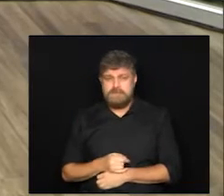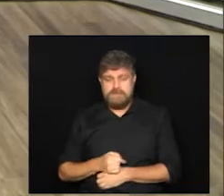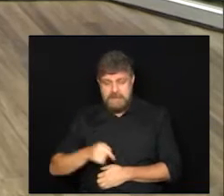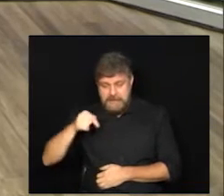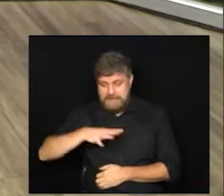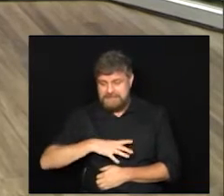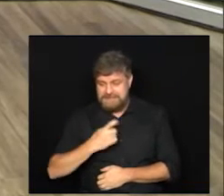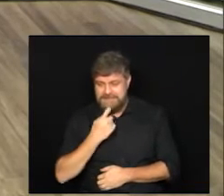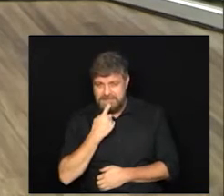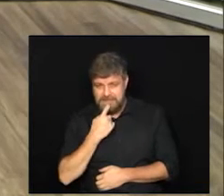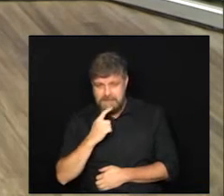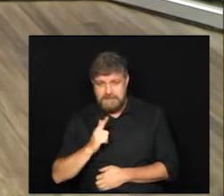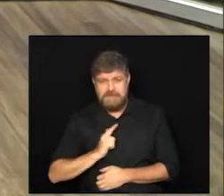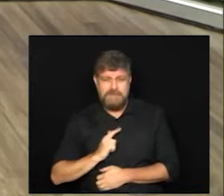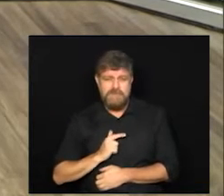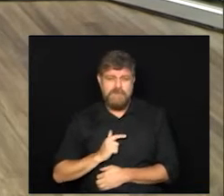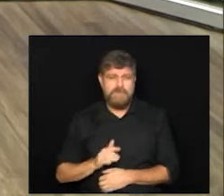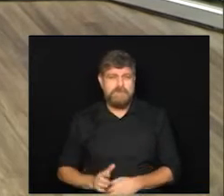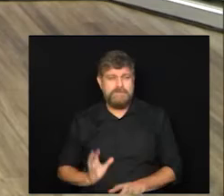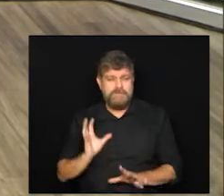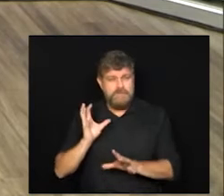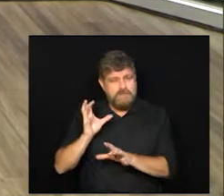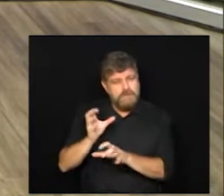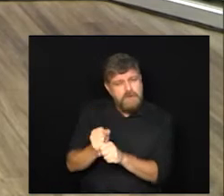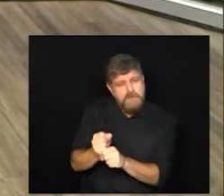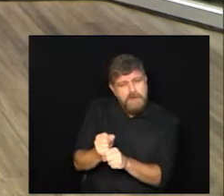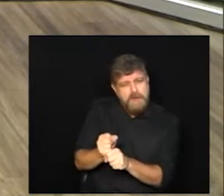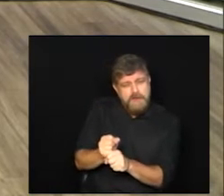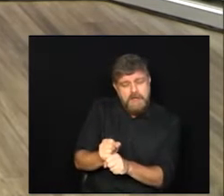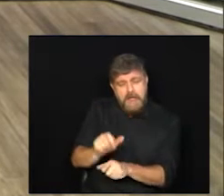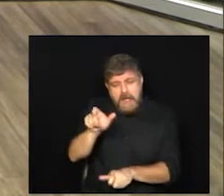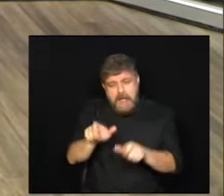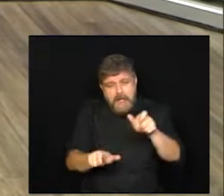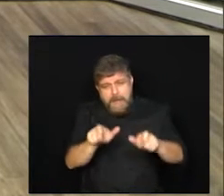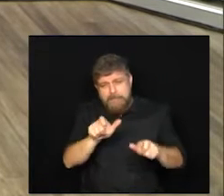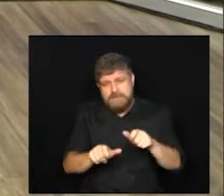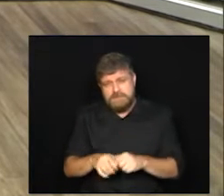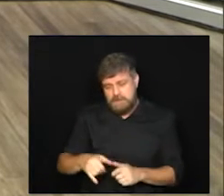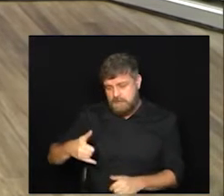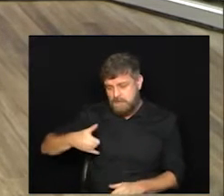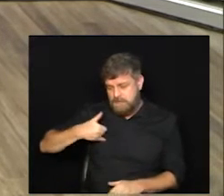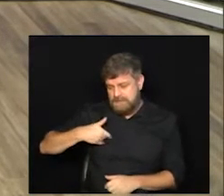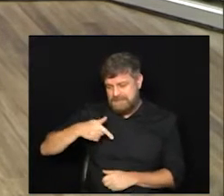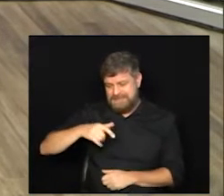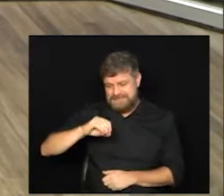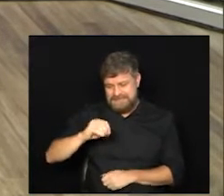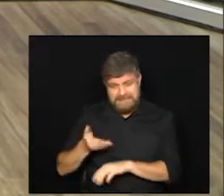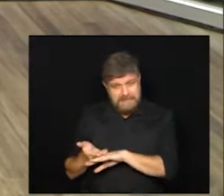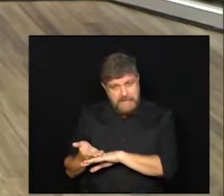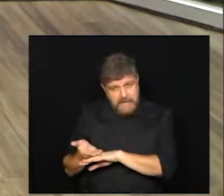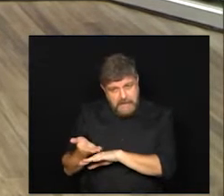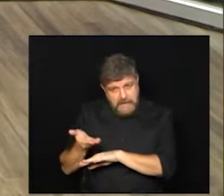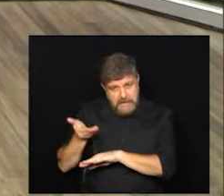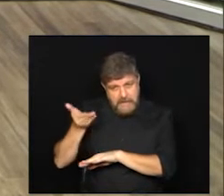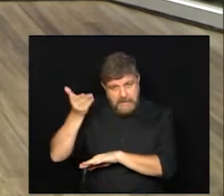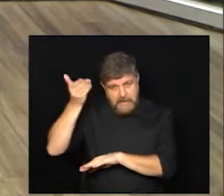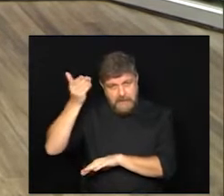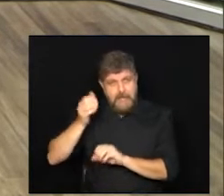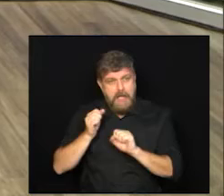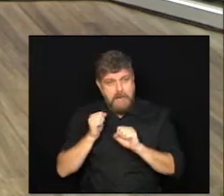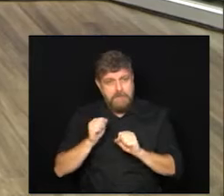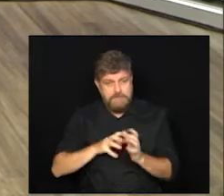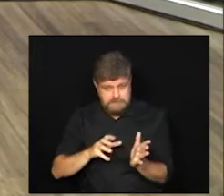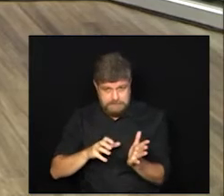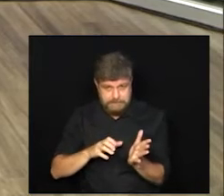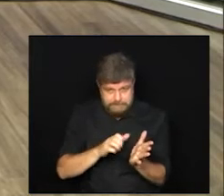cidade de Campinas nós estamos com as pessoas acima dos 70 anos podendo realizar o